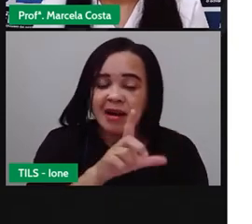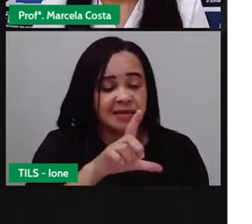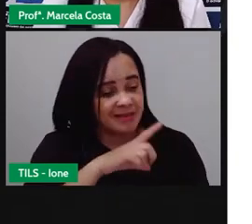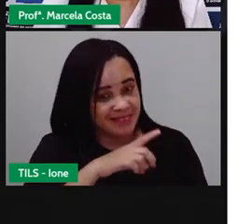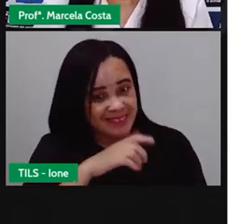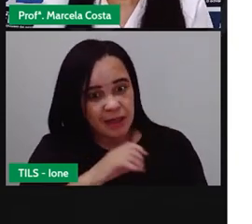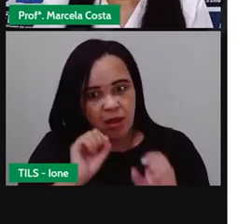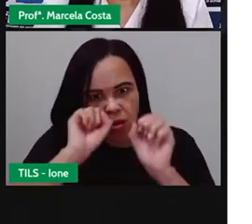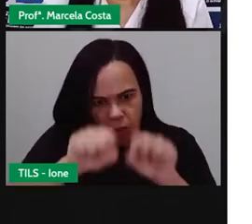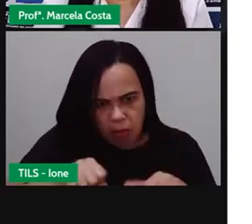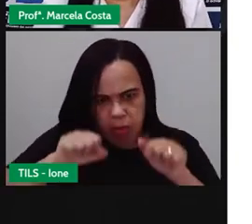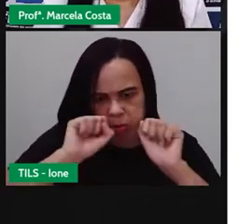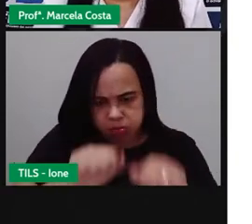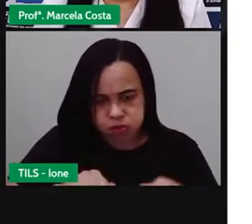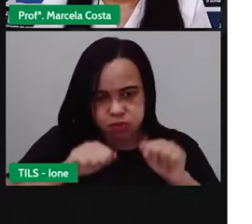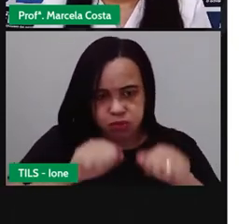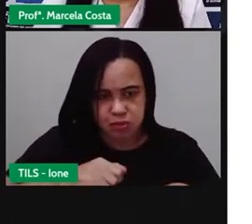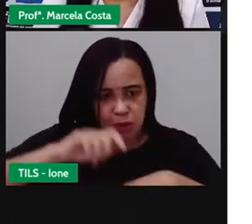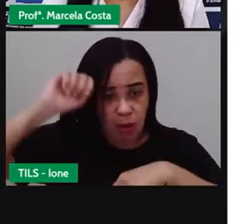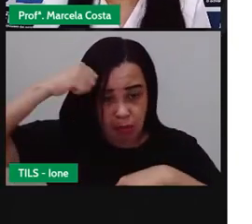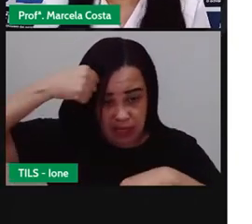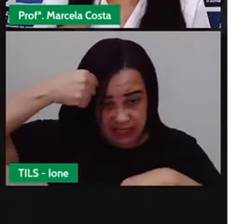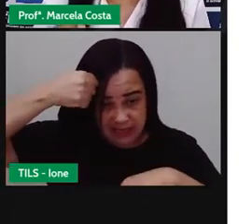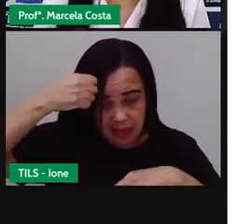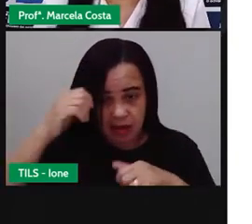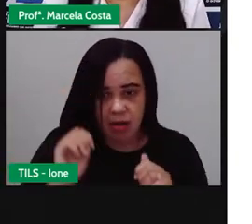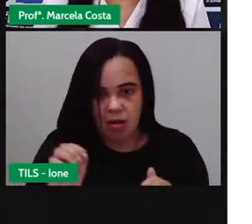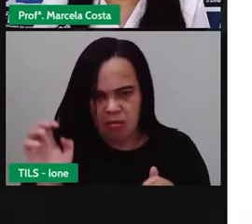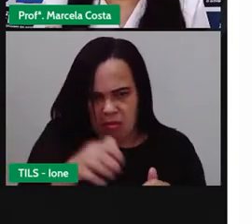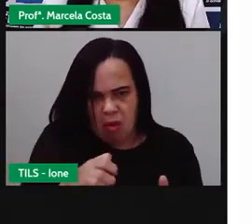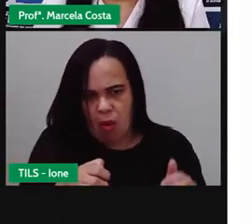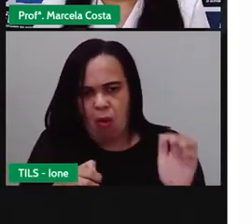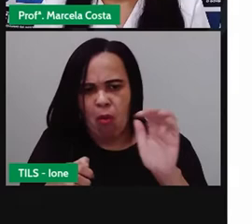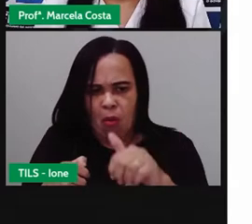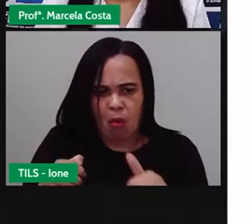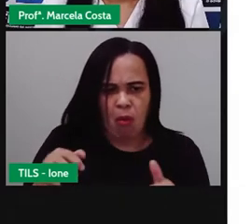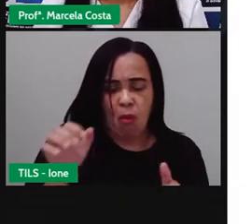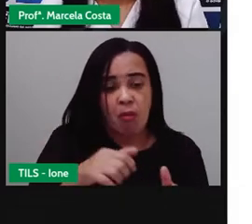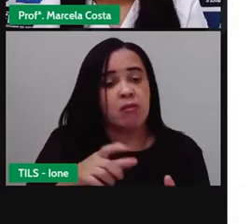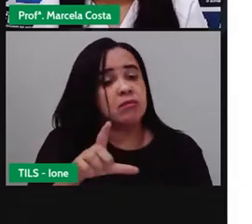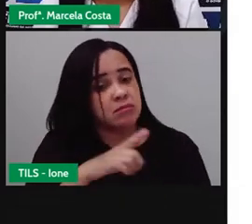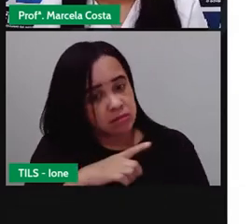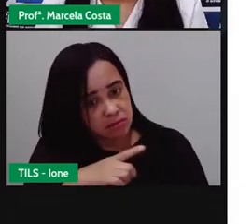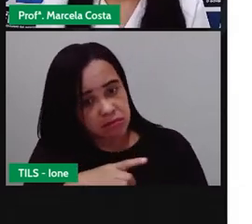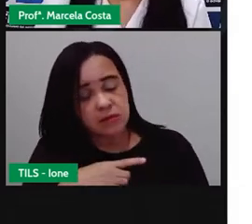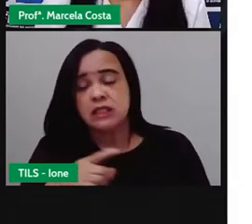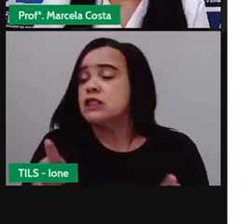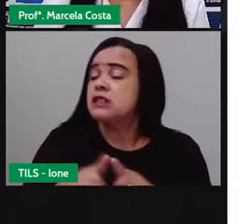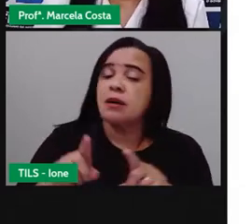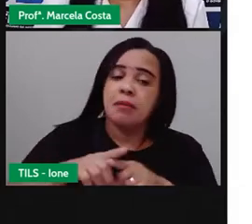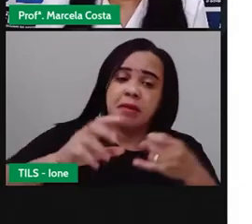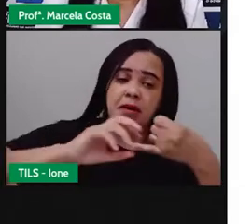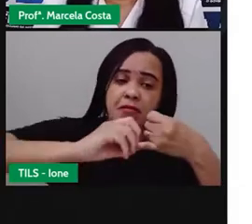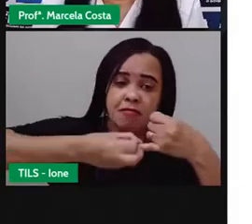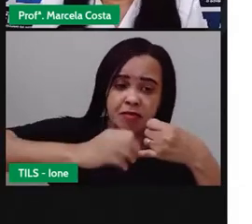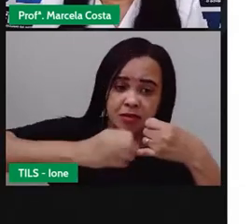negra. A gente observa a cor preta no feijão preto,